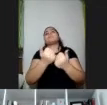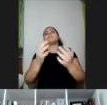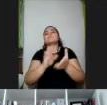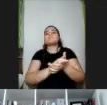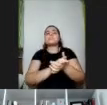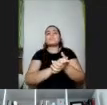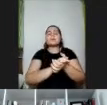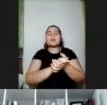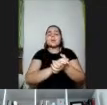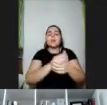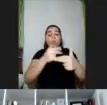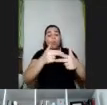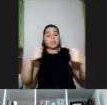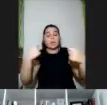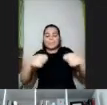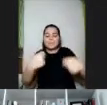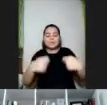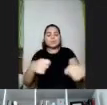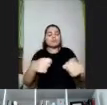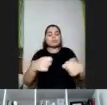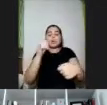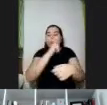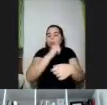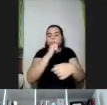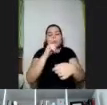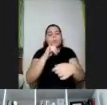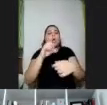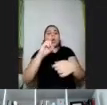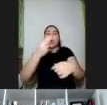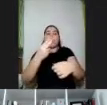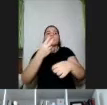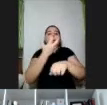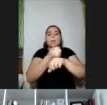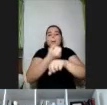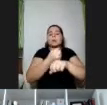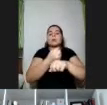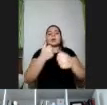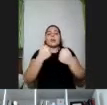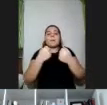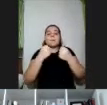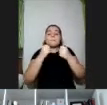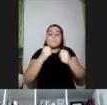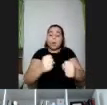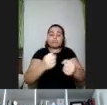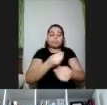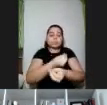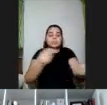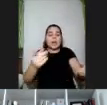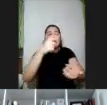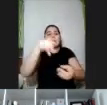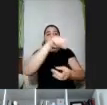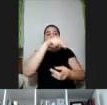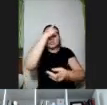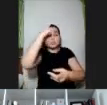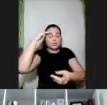equipamento ou um serviço extra possam ser oferecidos para que essas pessoas com deficiência tenham a máxima autonomia